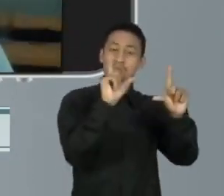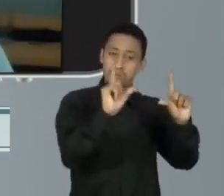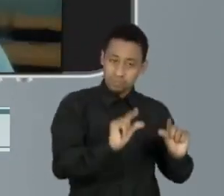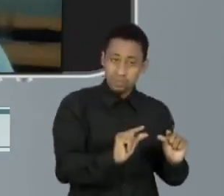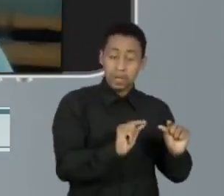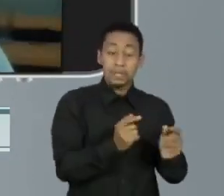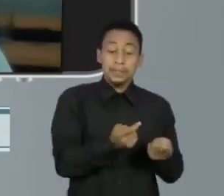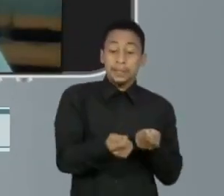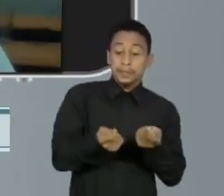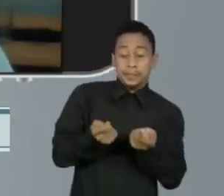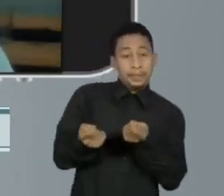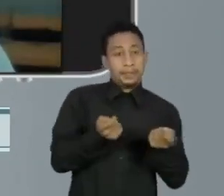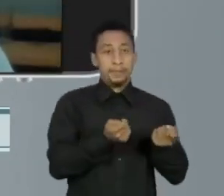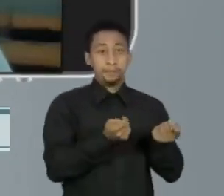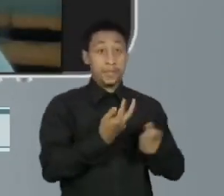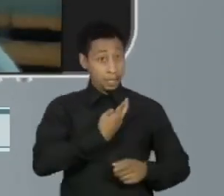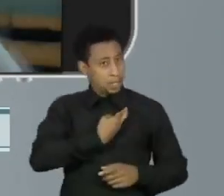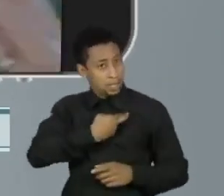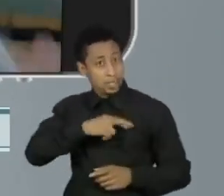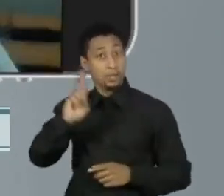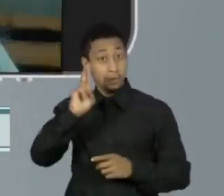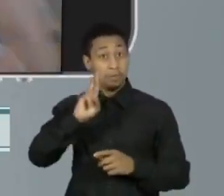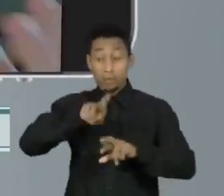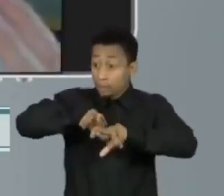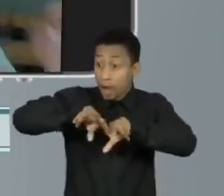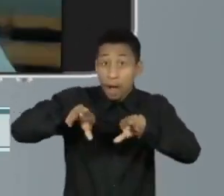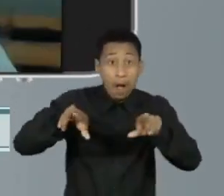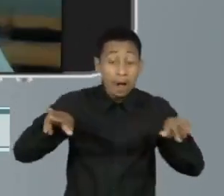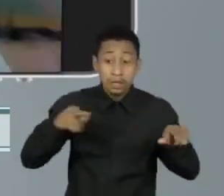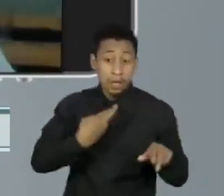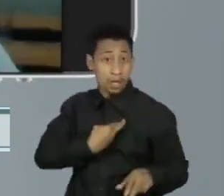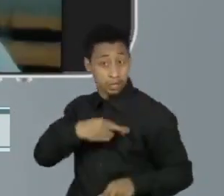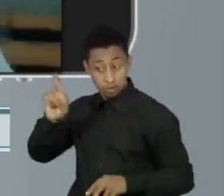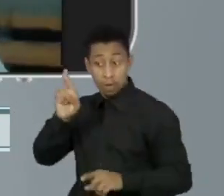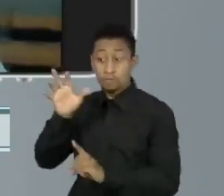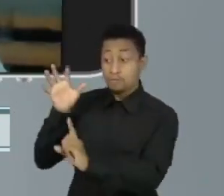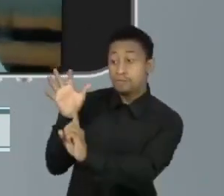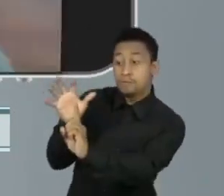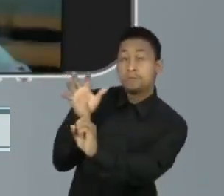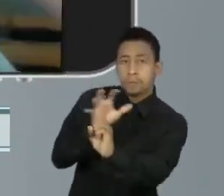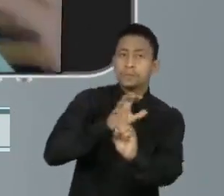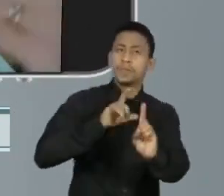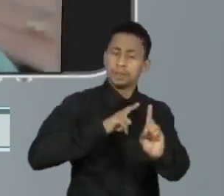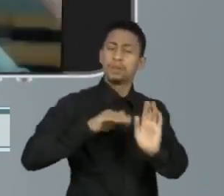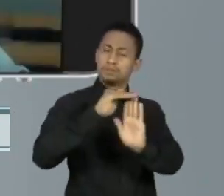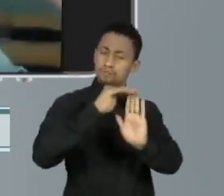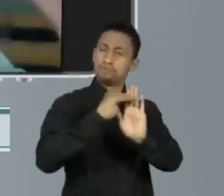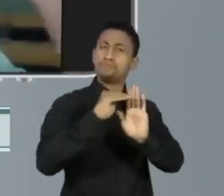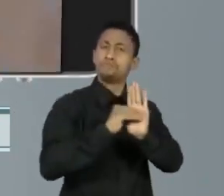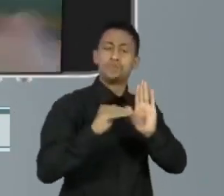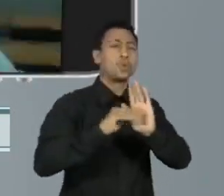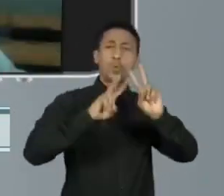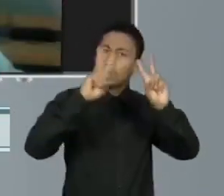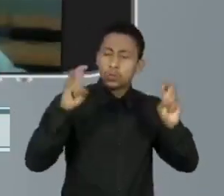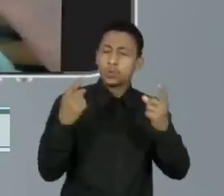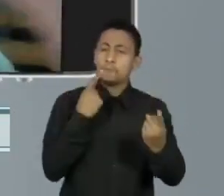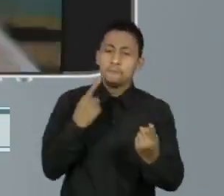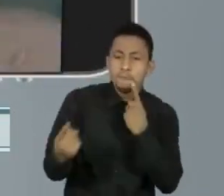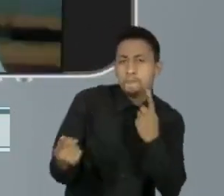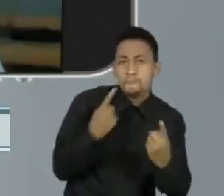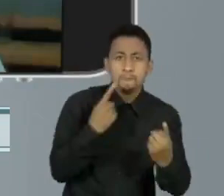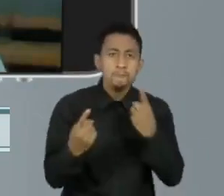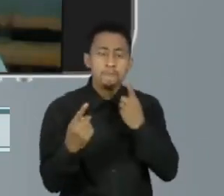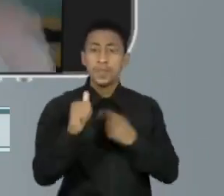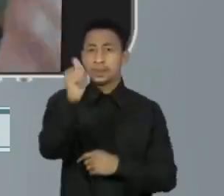No caso das religiões, várias delas têm alguns critérios, algumas discussões sobre o quanto